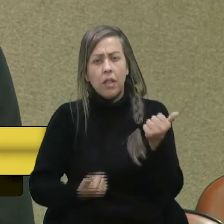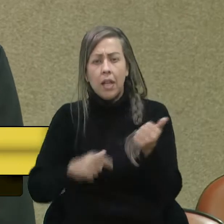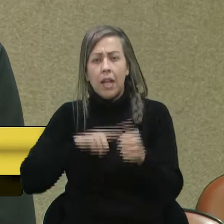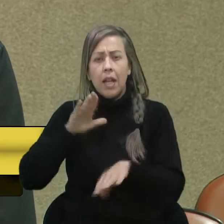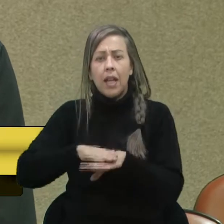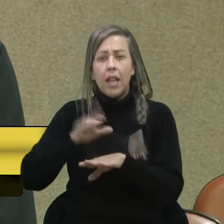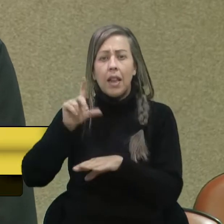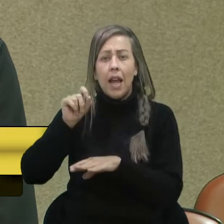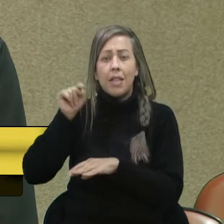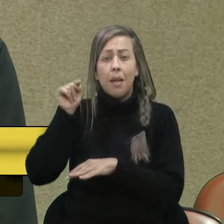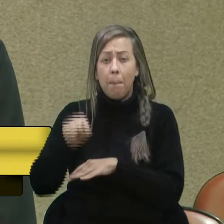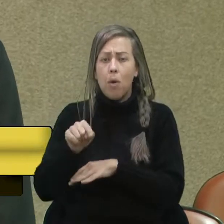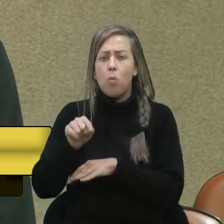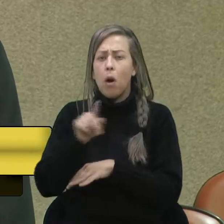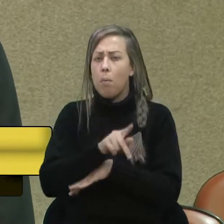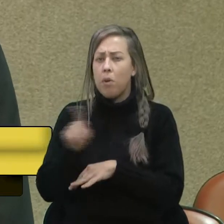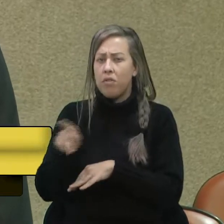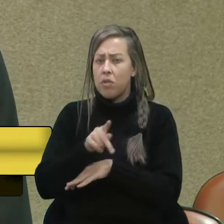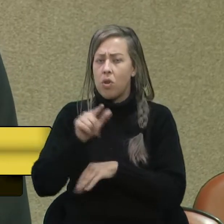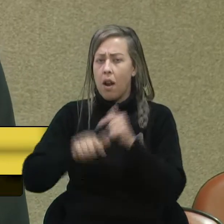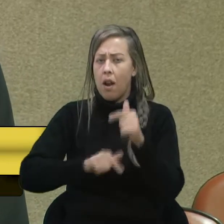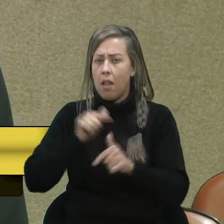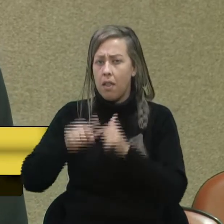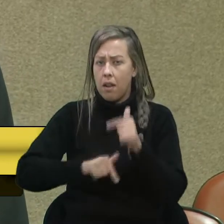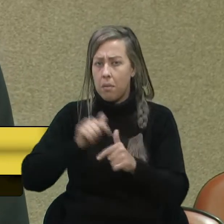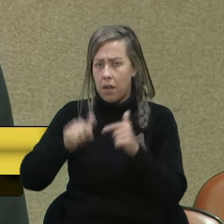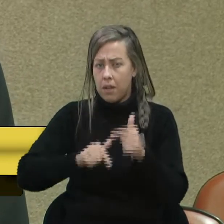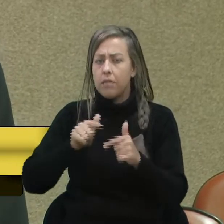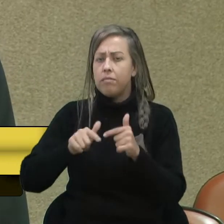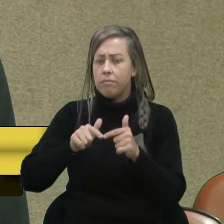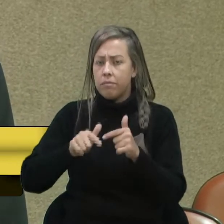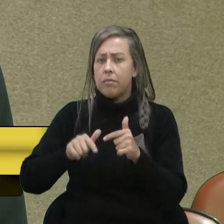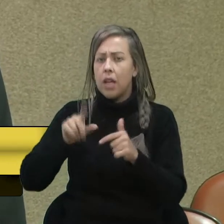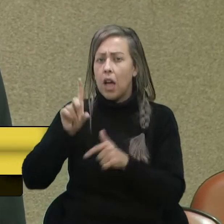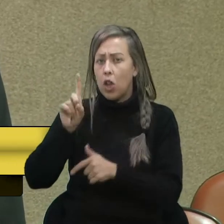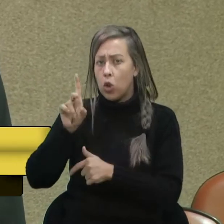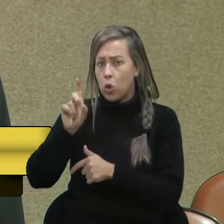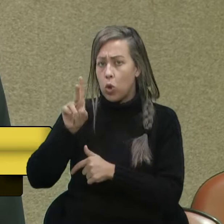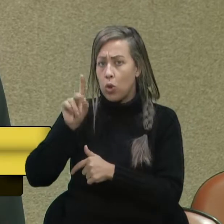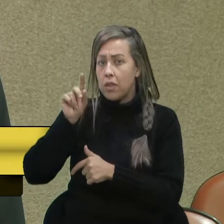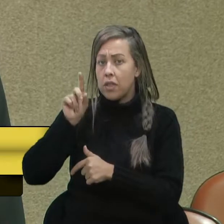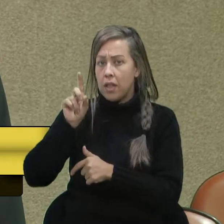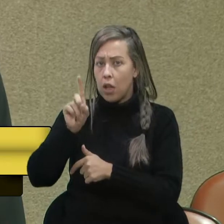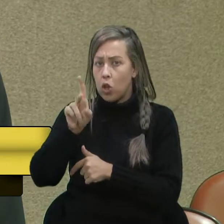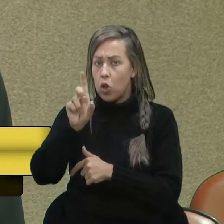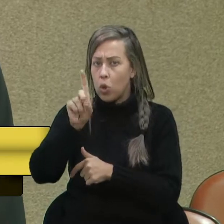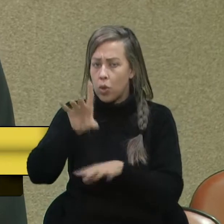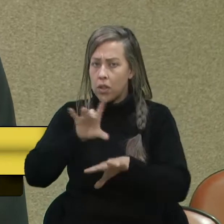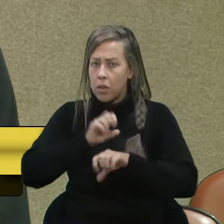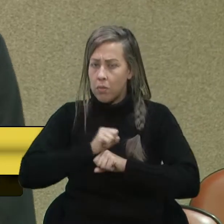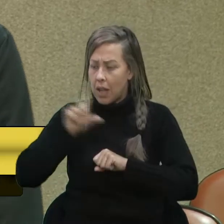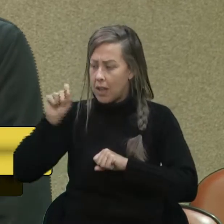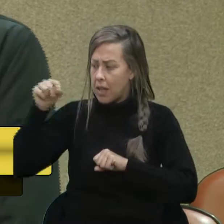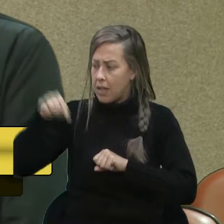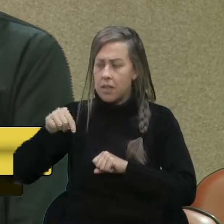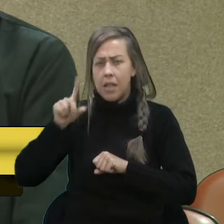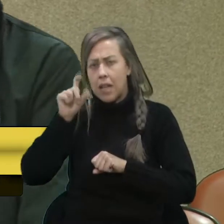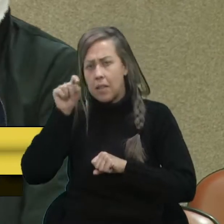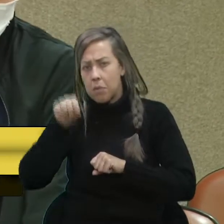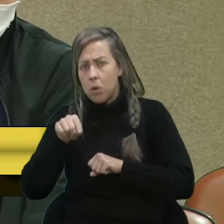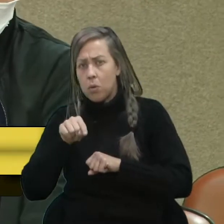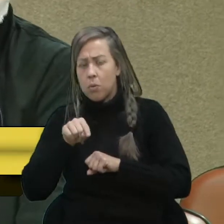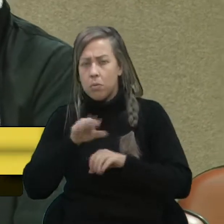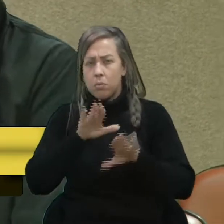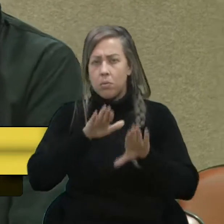mil professores na rede municipal de ensino, vereadora Tati. Desses, 12 estão contaminados. Isso, pasmem, representa